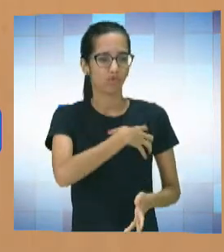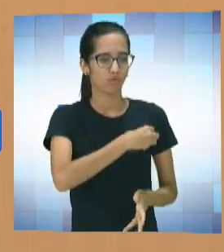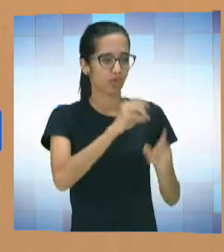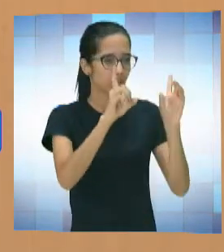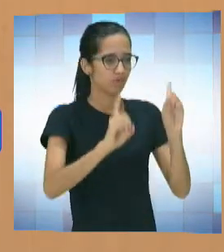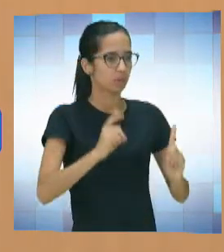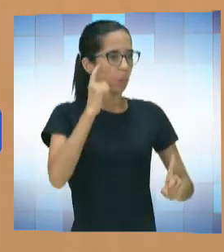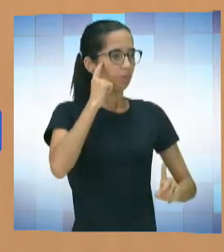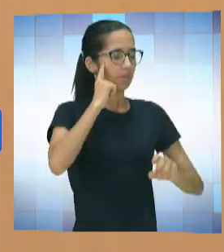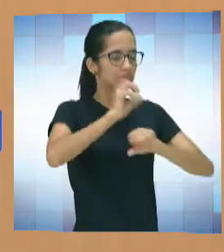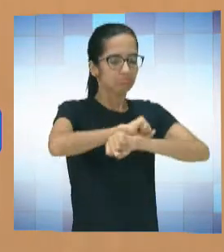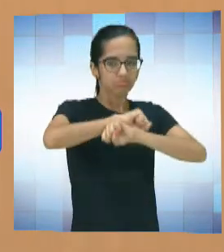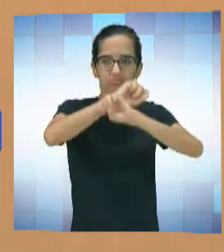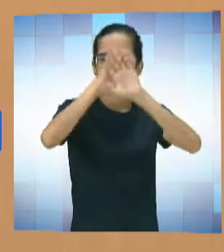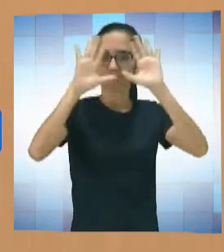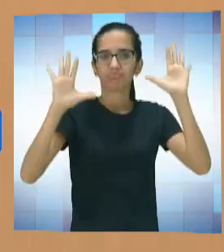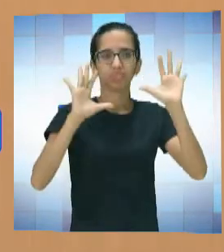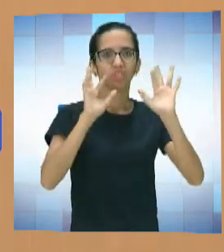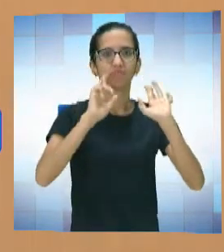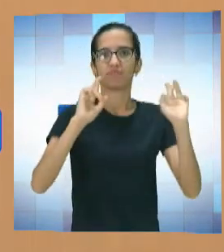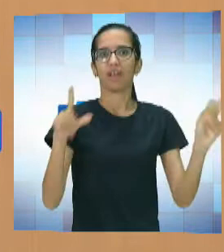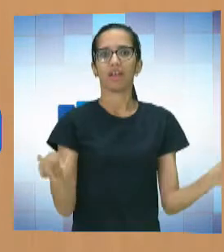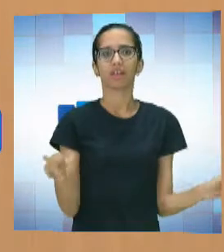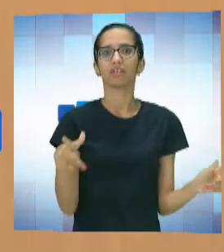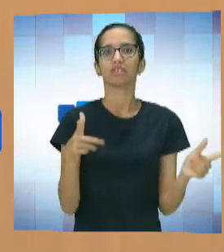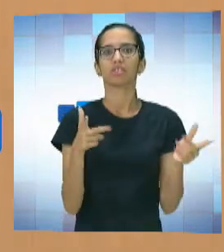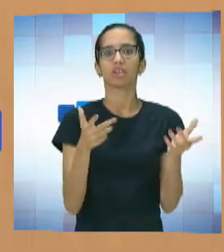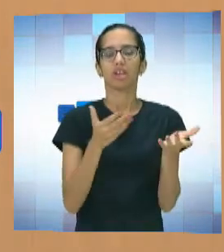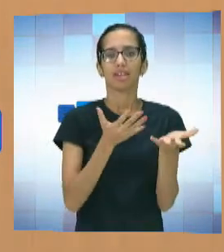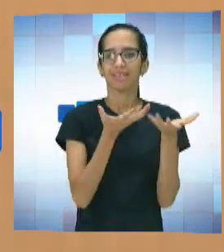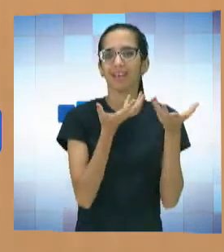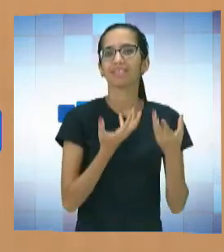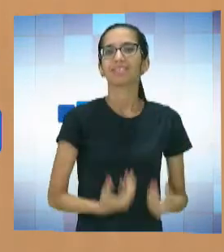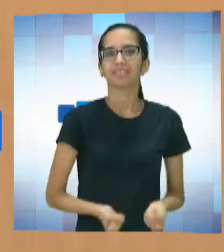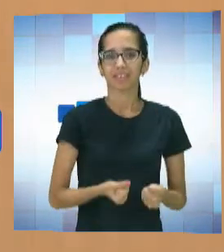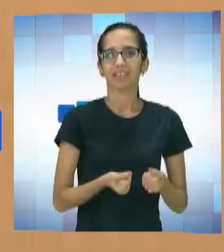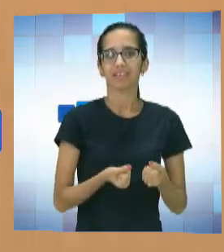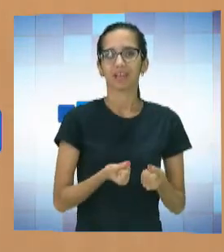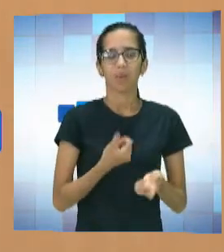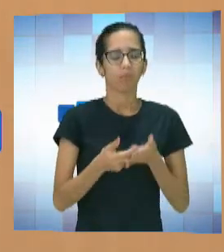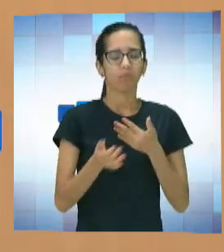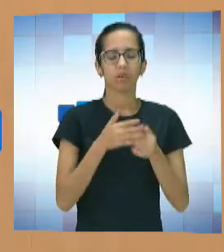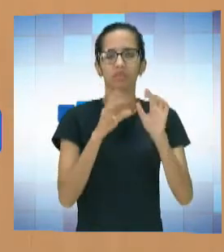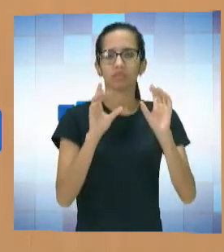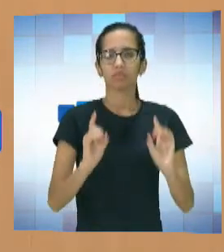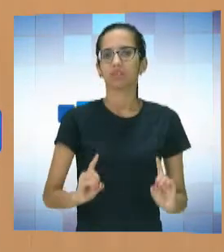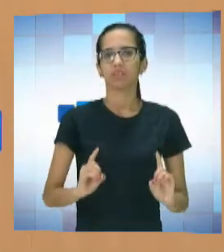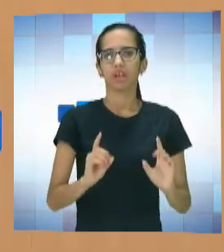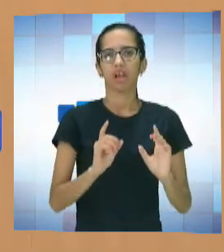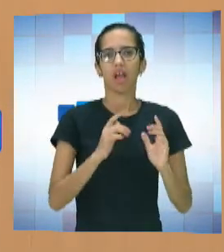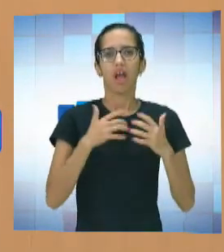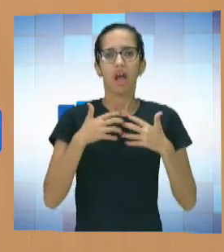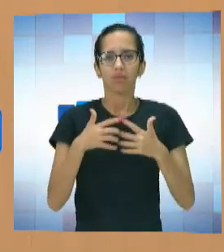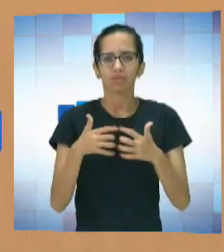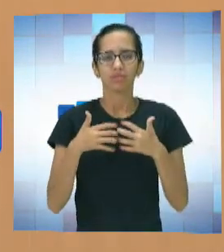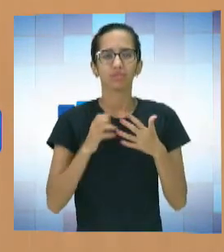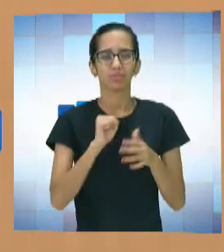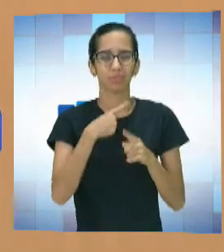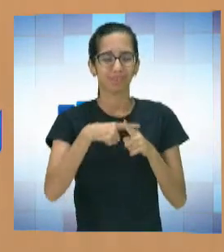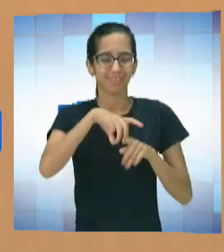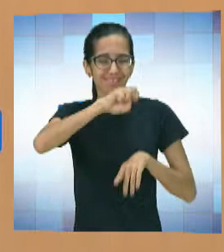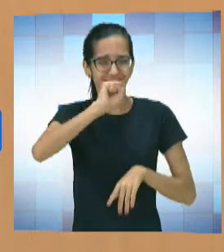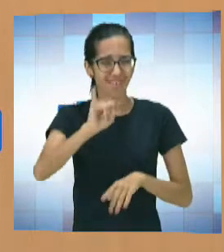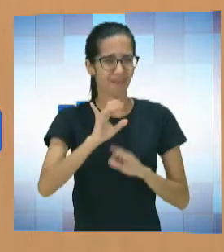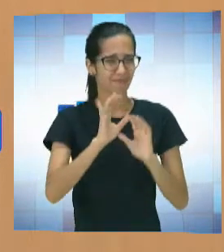outra visão, e ele começa a aceitar, ou seja, qualquer deficiência, seja autista, seja... Porque, assim, se a família não aceitar,